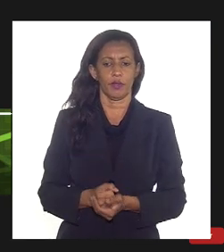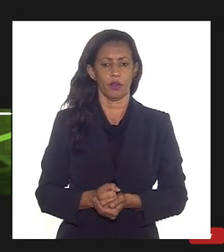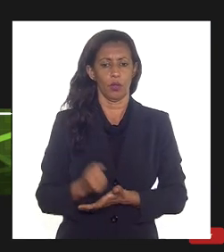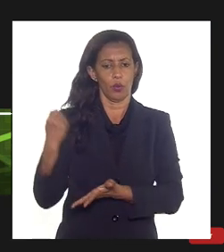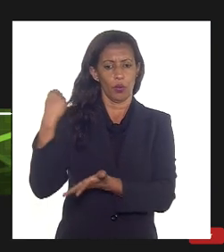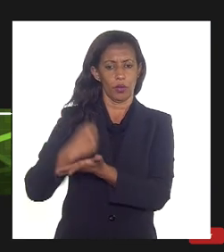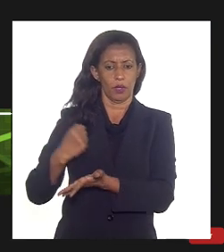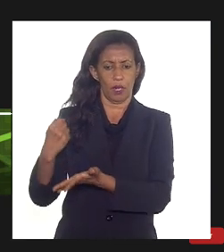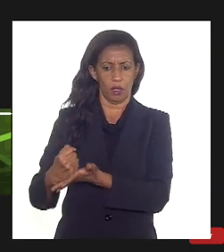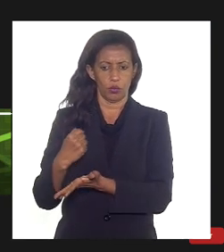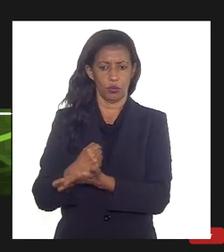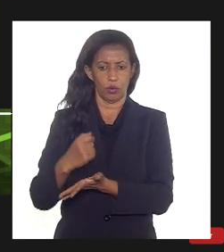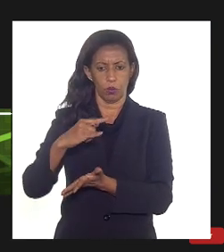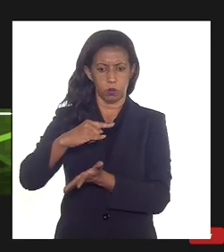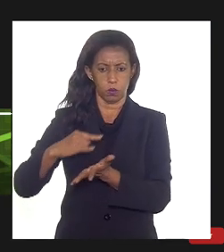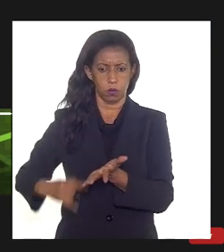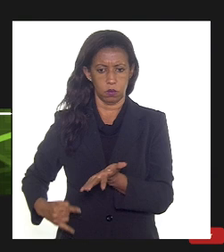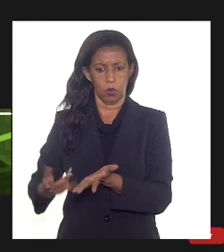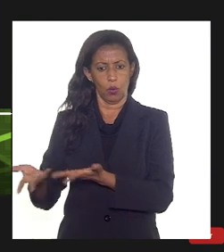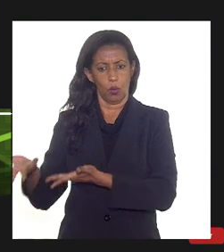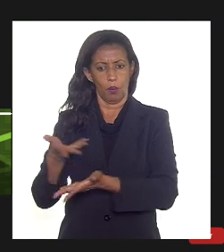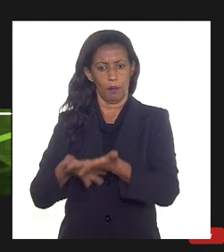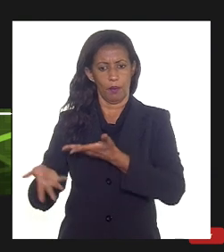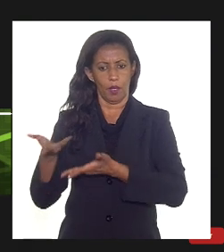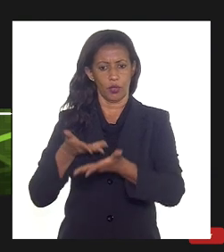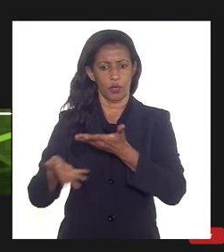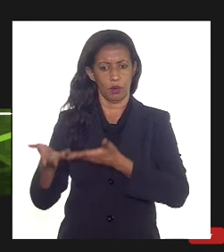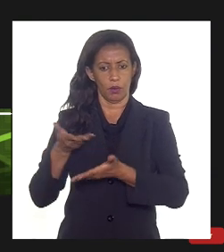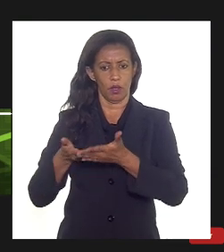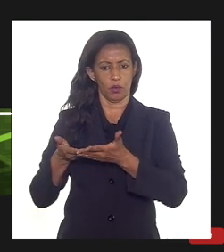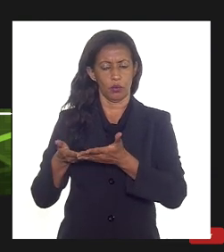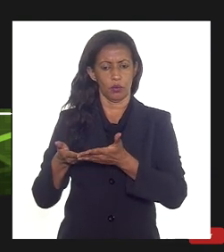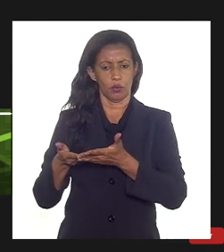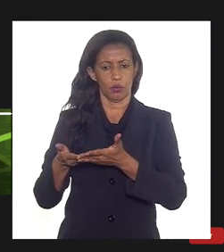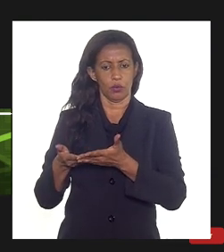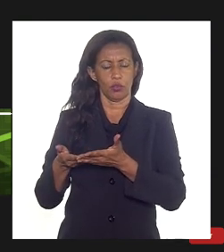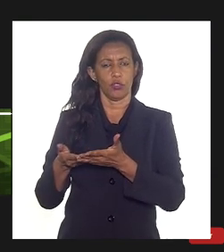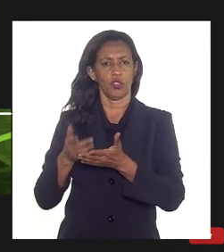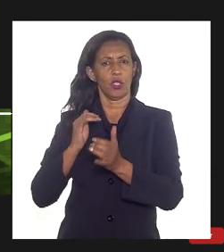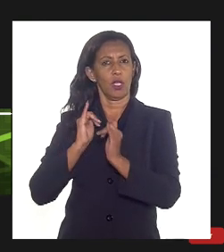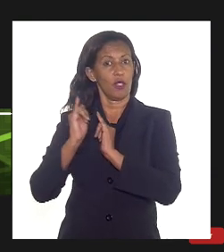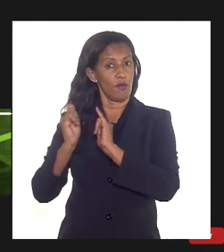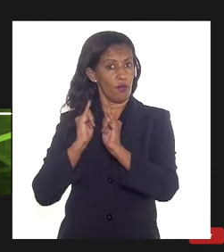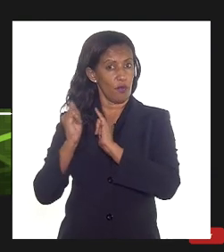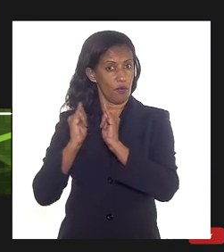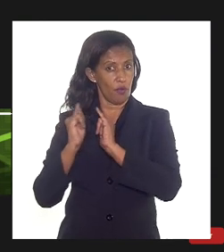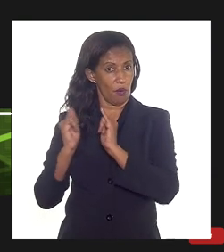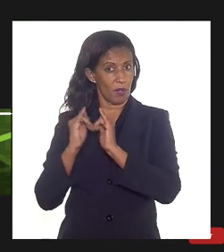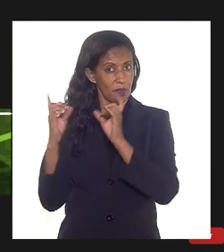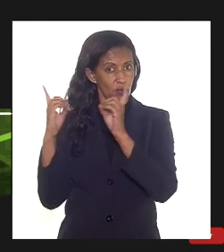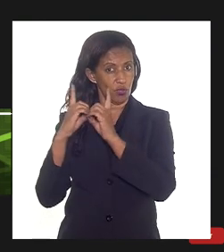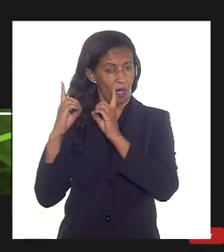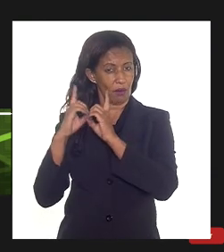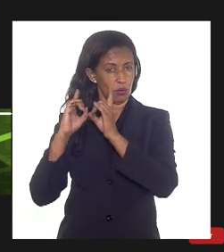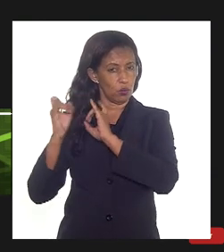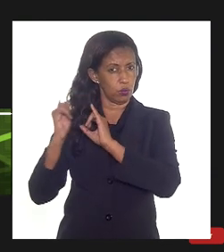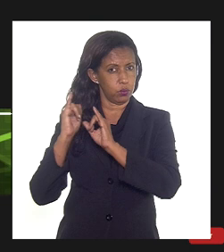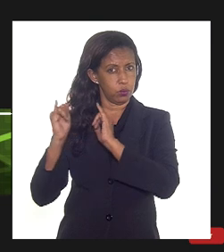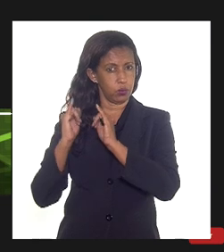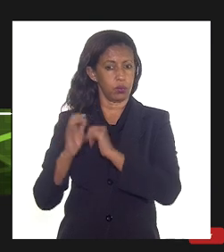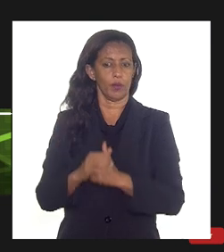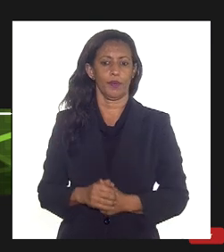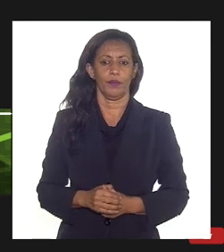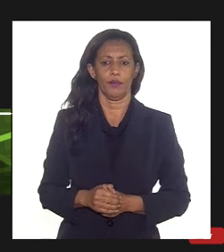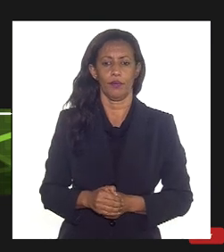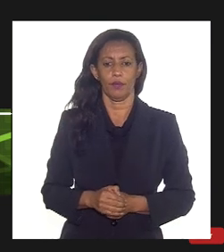contratos para compartilhamento de acesso expoamento de processamento de gás da Baía de Santos estamos em negociações com outras empresas ao redor